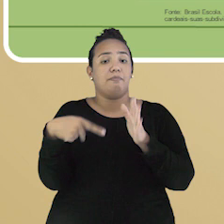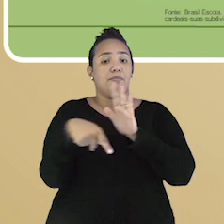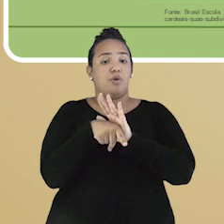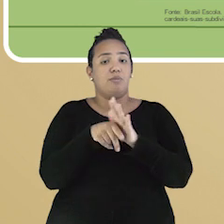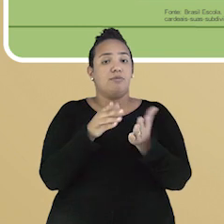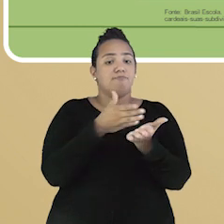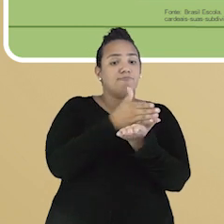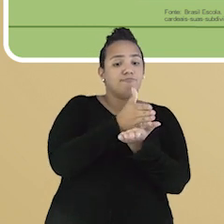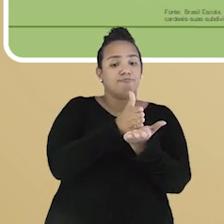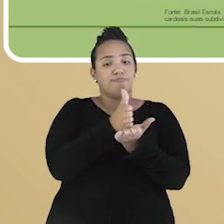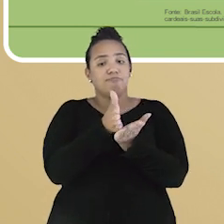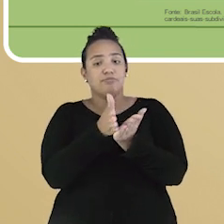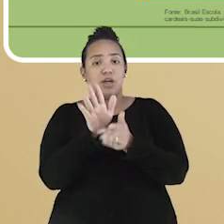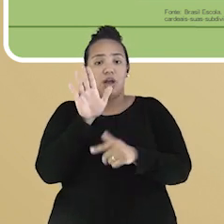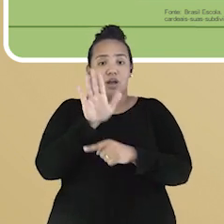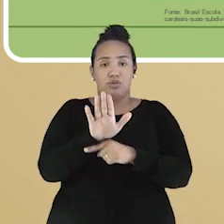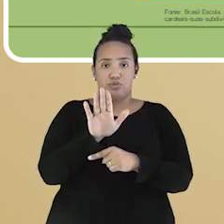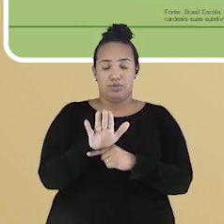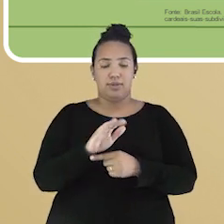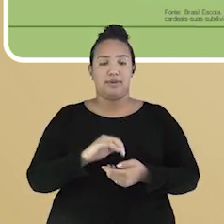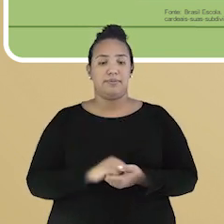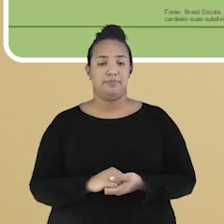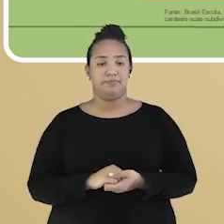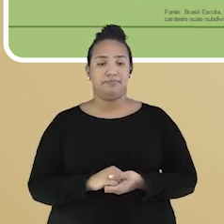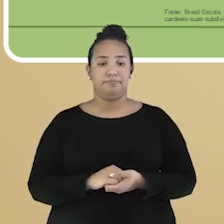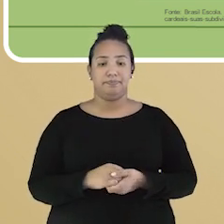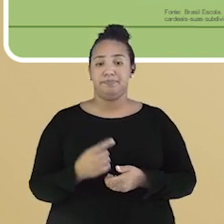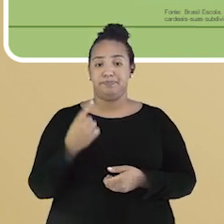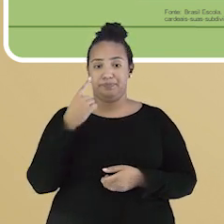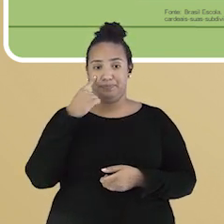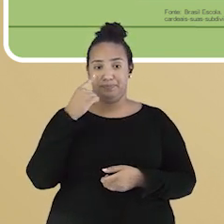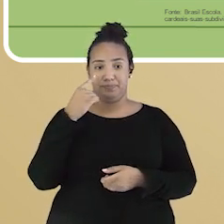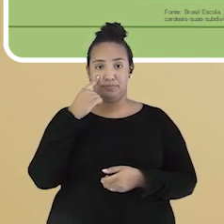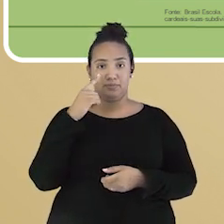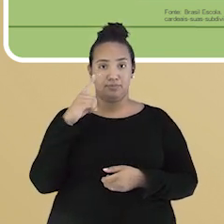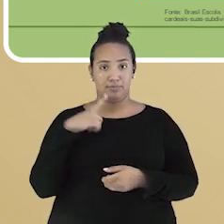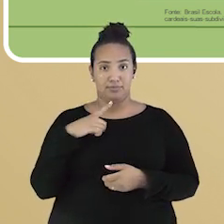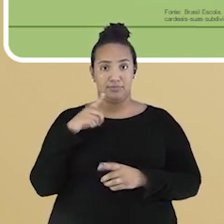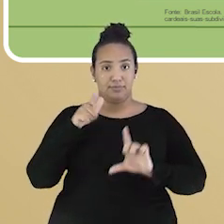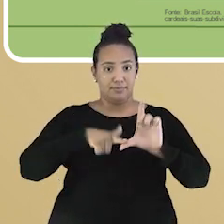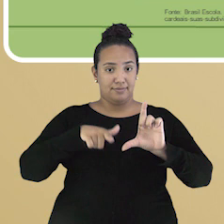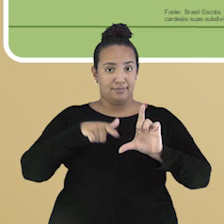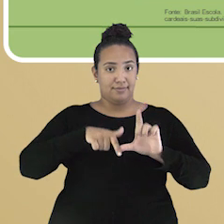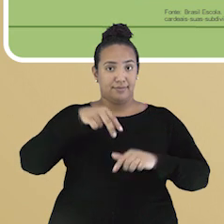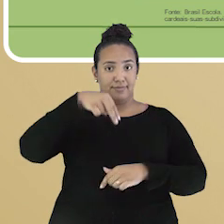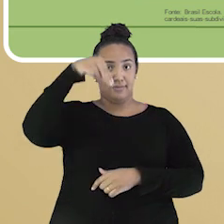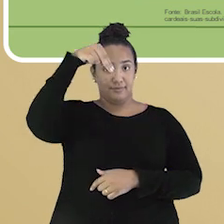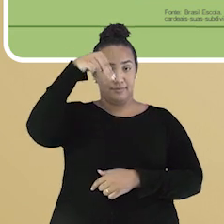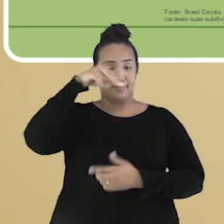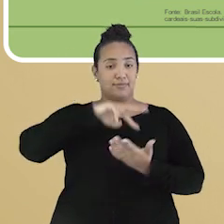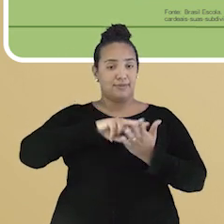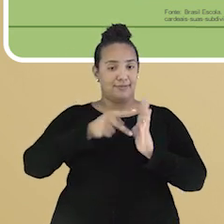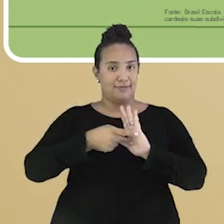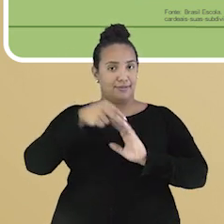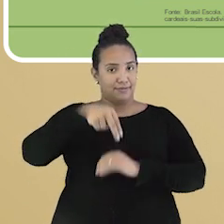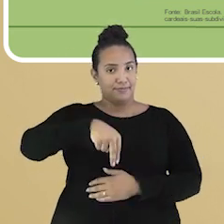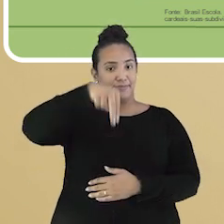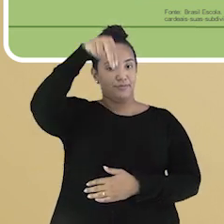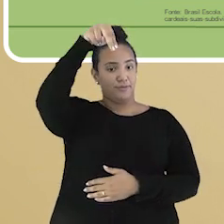entender como ela está organizada? Na parte de cima, nós temos ali a letra N, de norte.